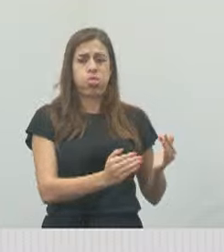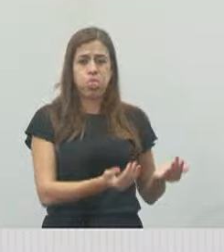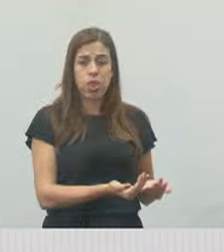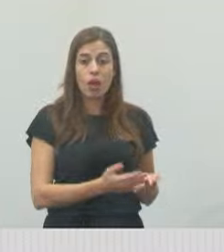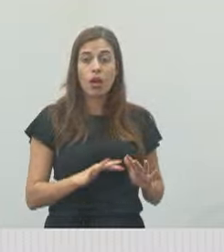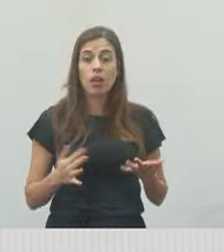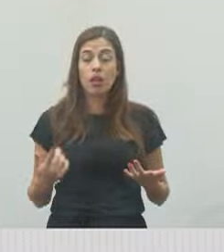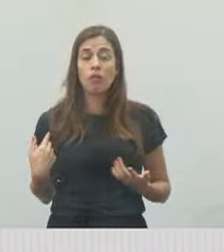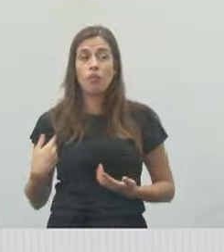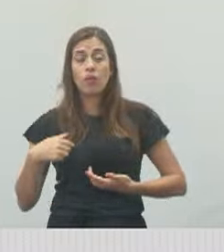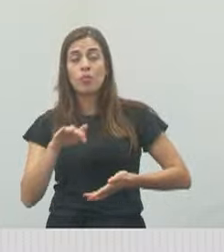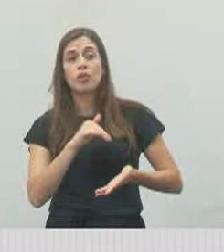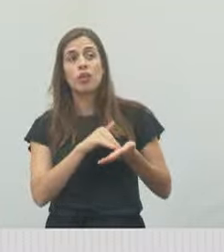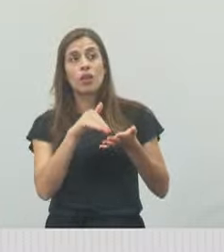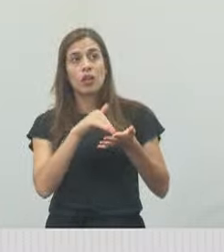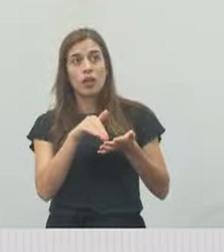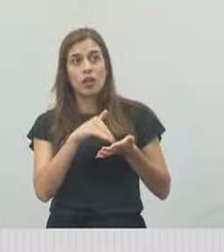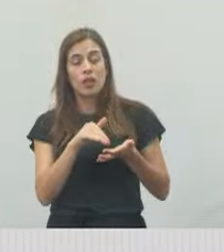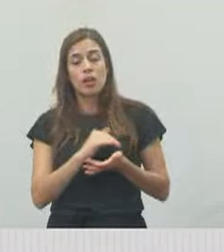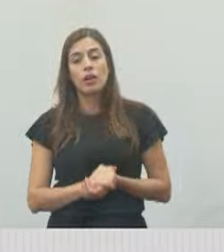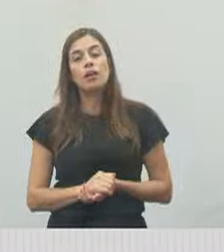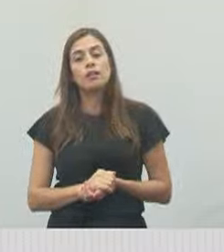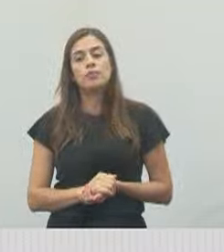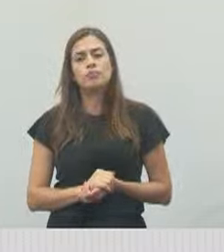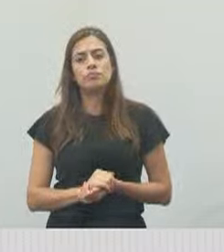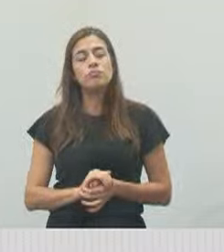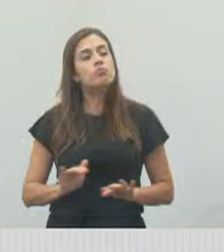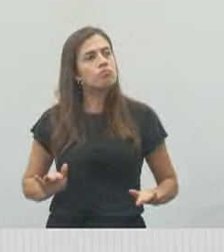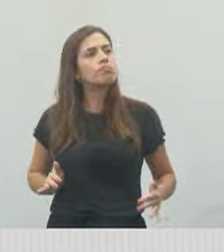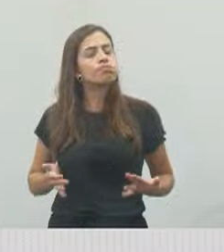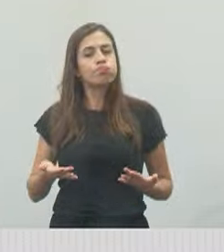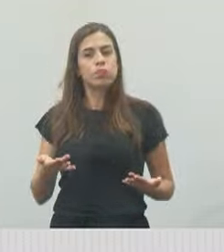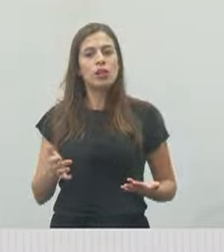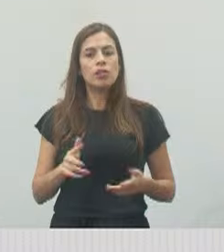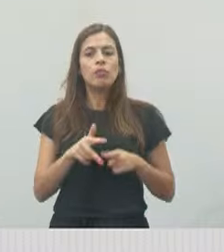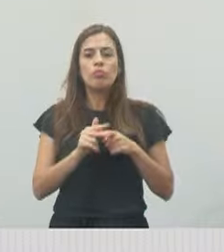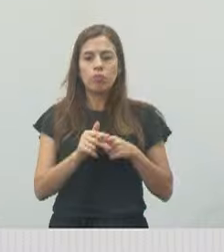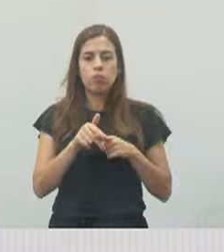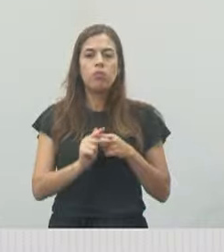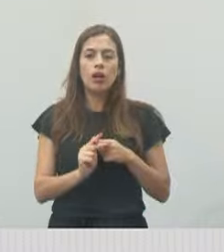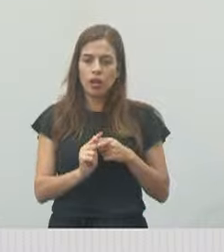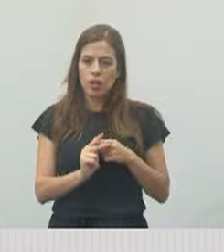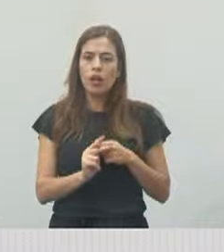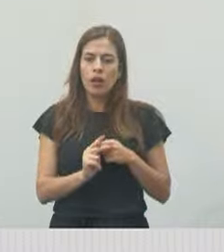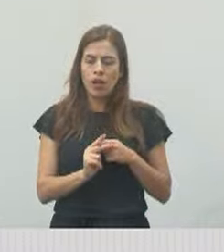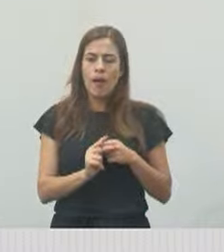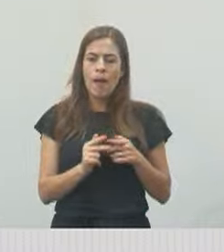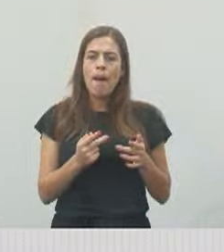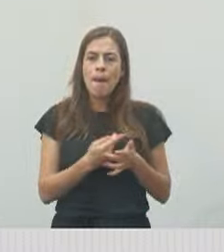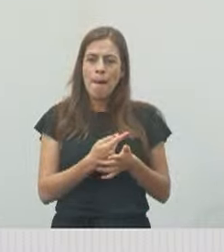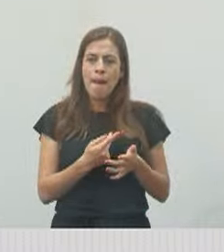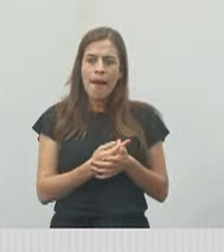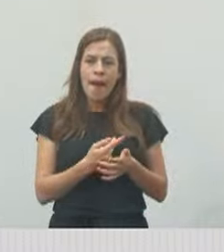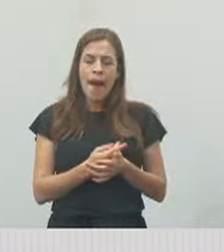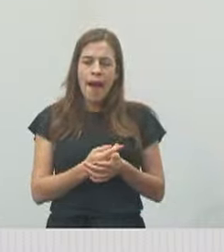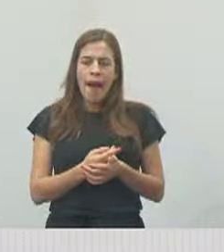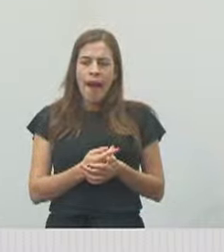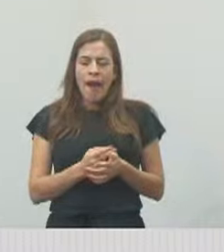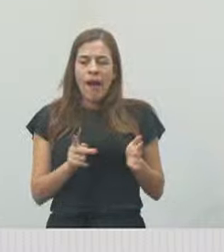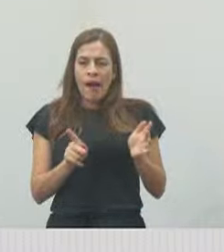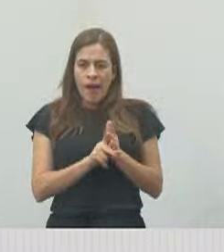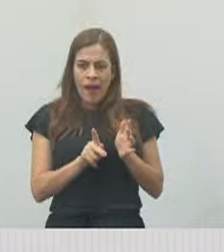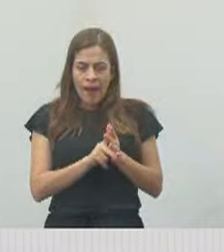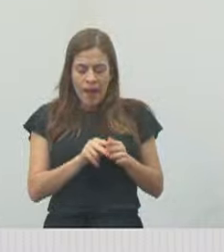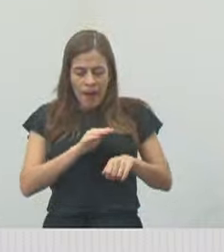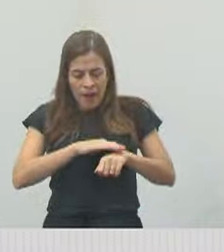e ele se prontificou a corrigir o erro do loteador